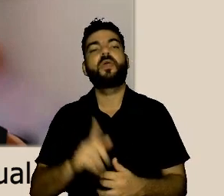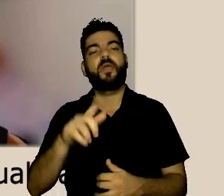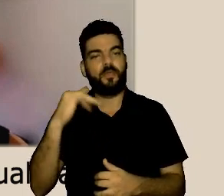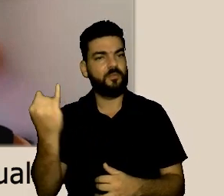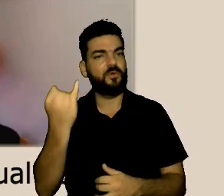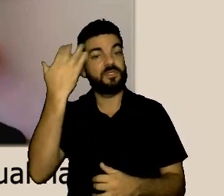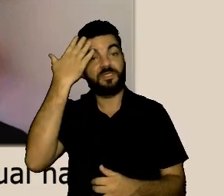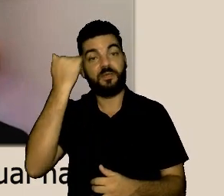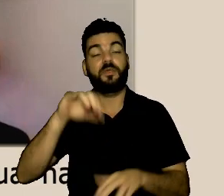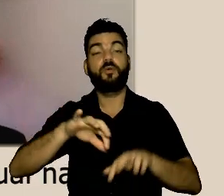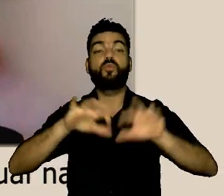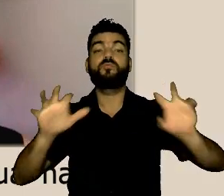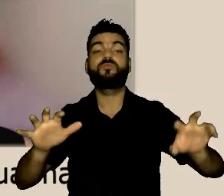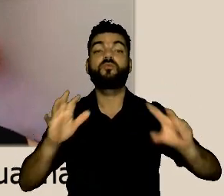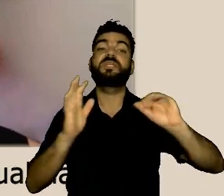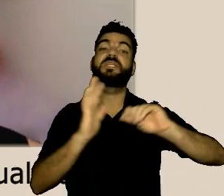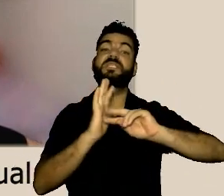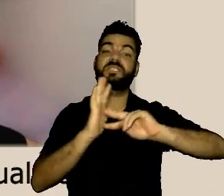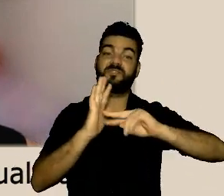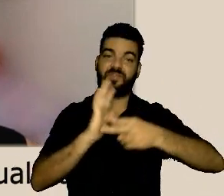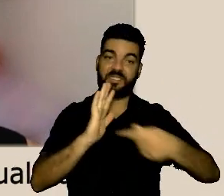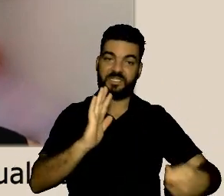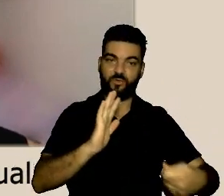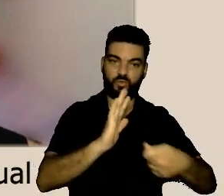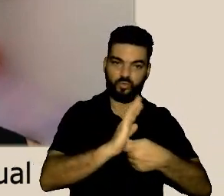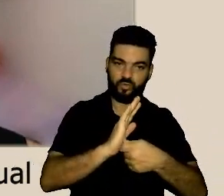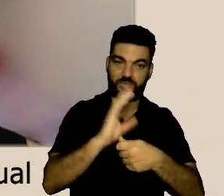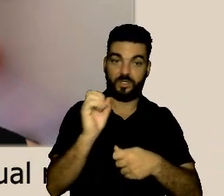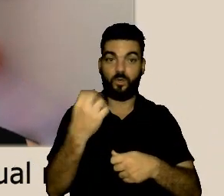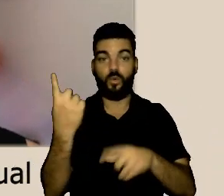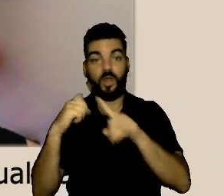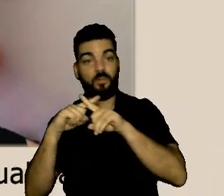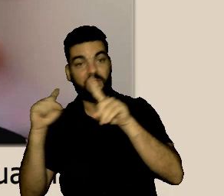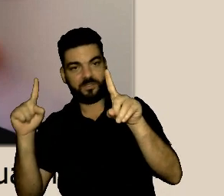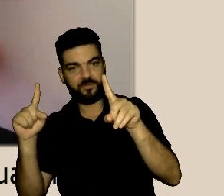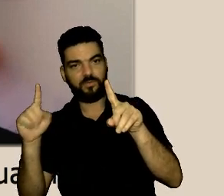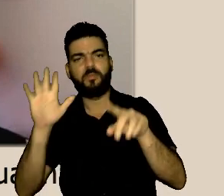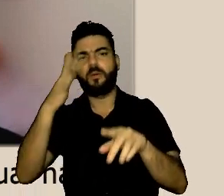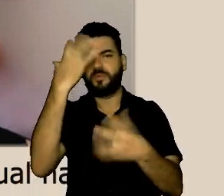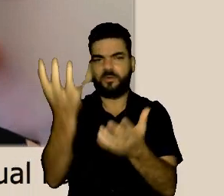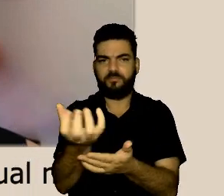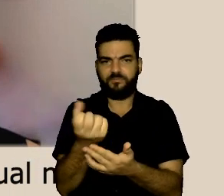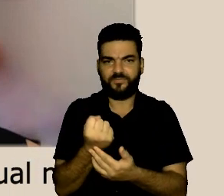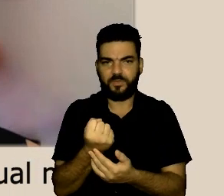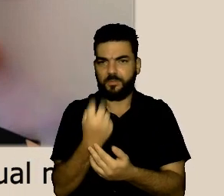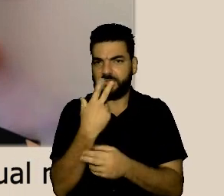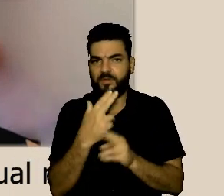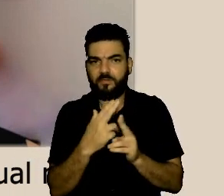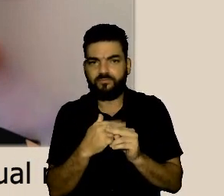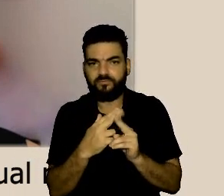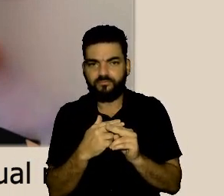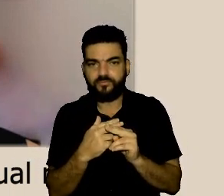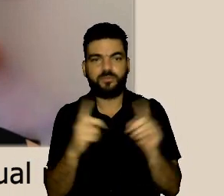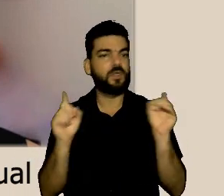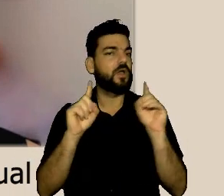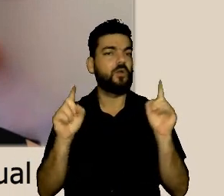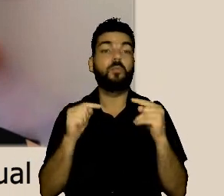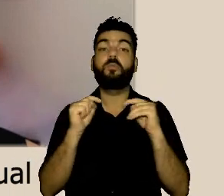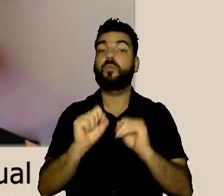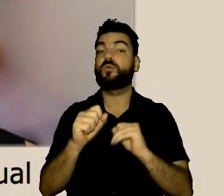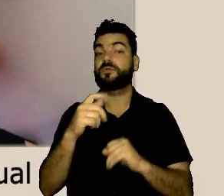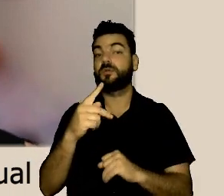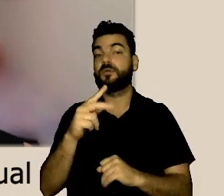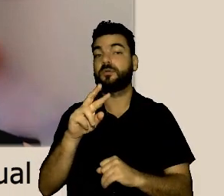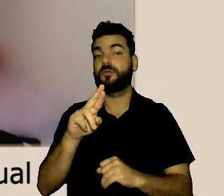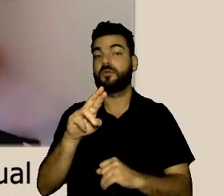fala assim interessante essa importante distinção inicial entre denúncia e reclamação se a denúncia ou a gente